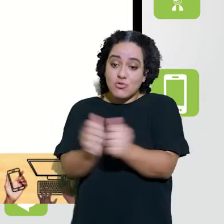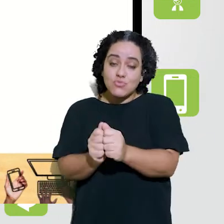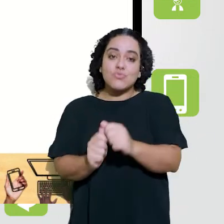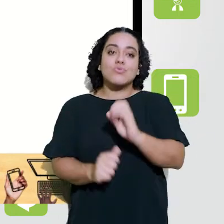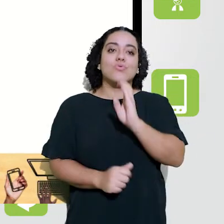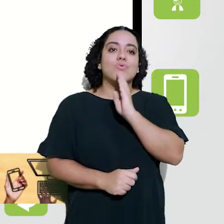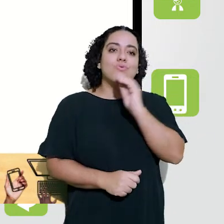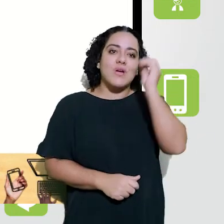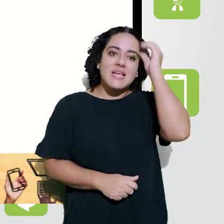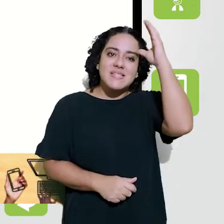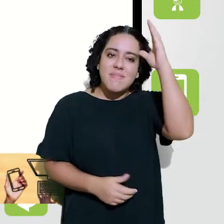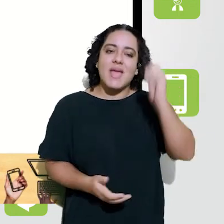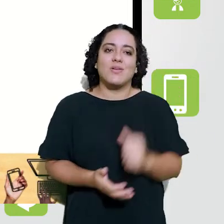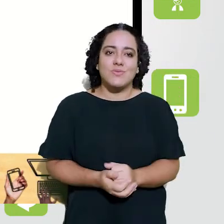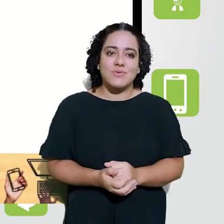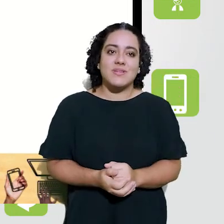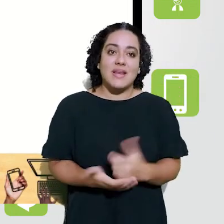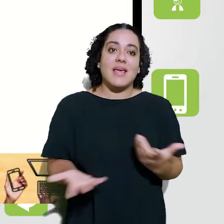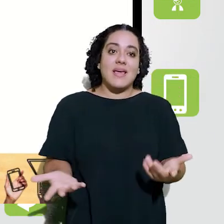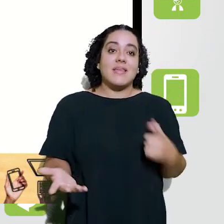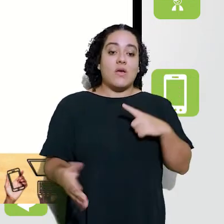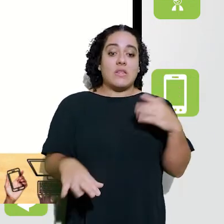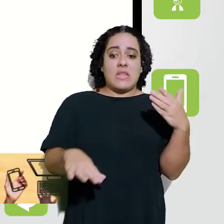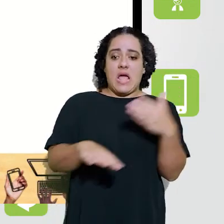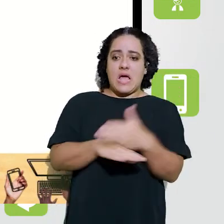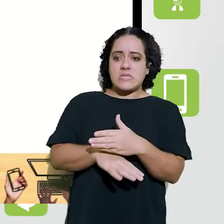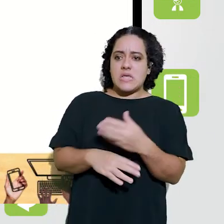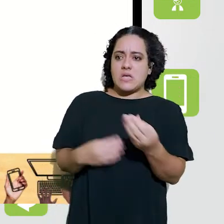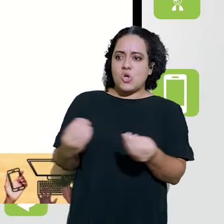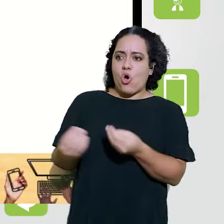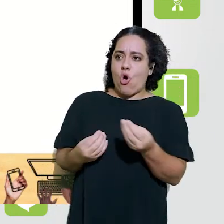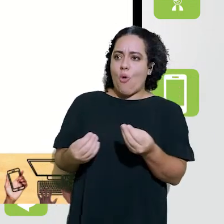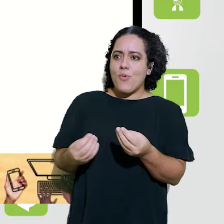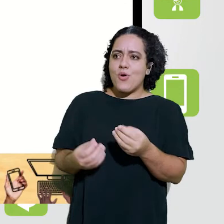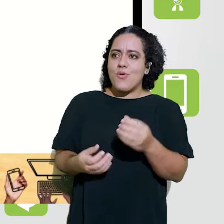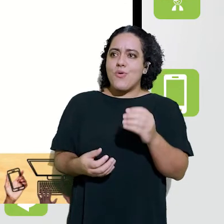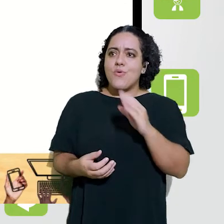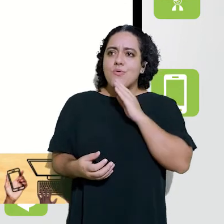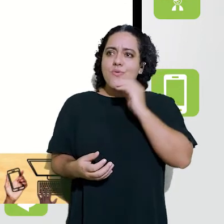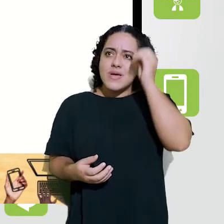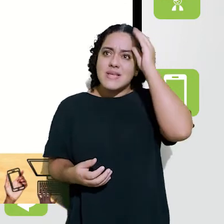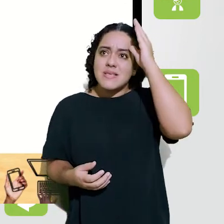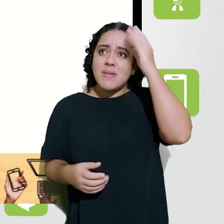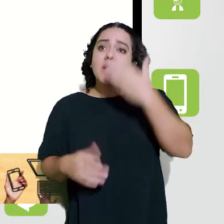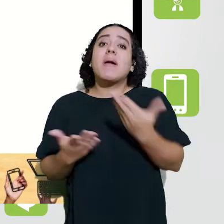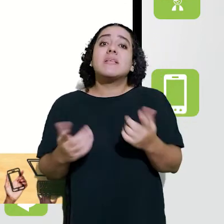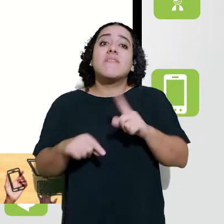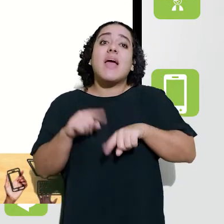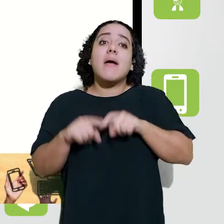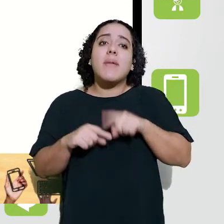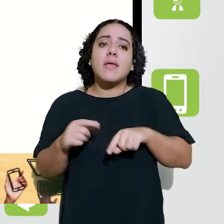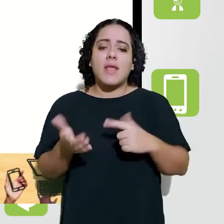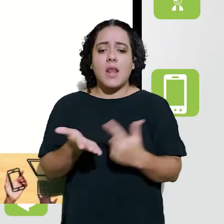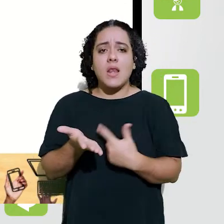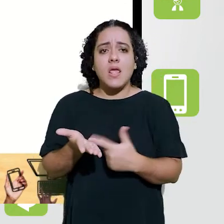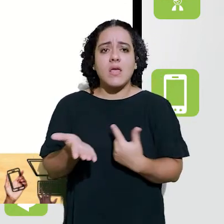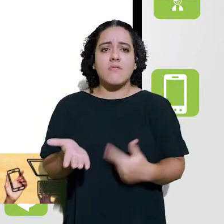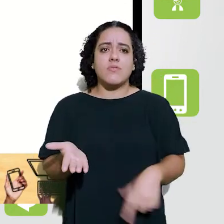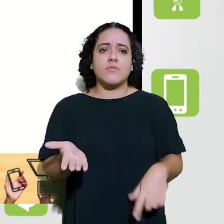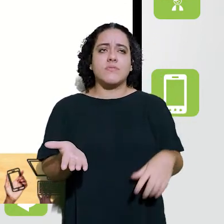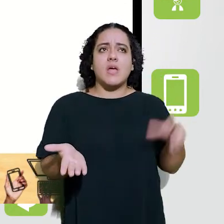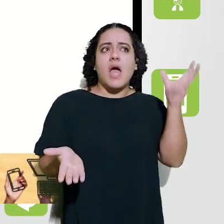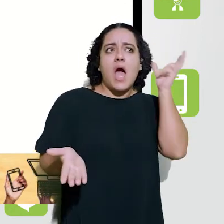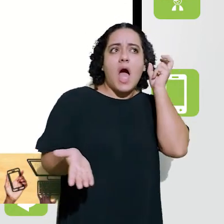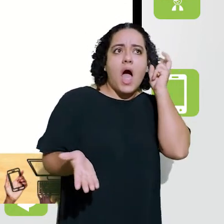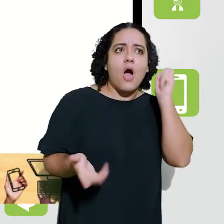outro. Não existe ferramenta sem conhecimento. Assim como não vai ter acesso ao conhecimento, muitas vezes, sem a ferramenta, sem